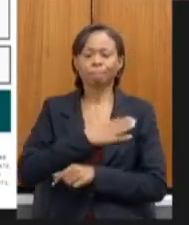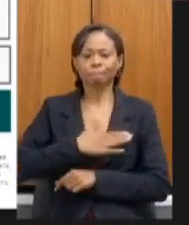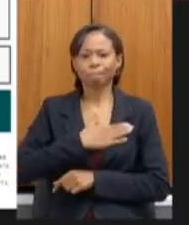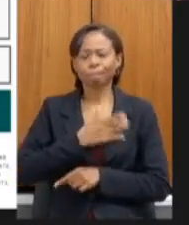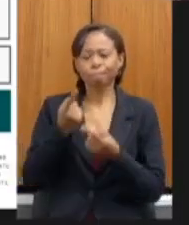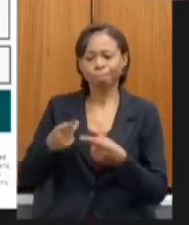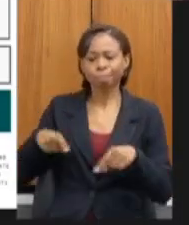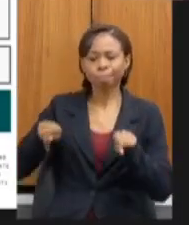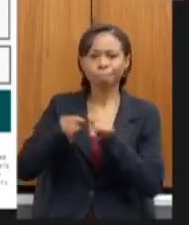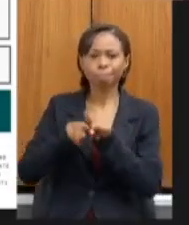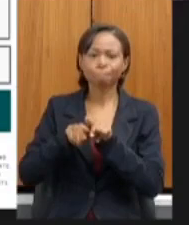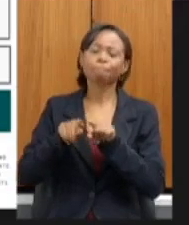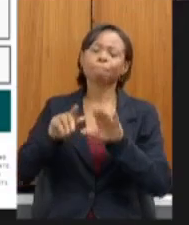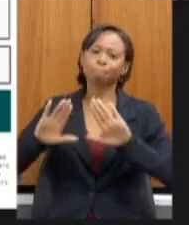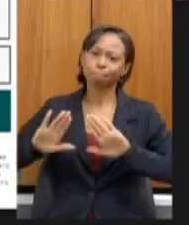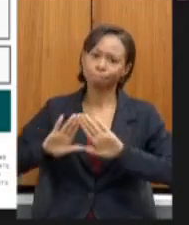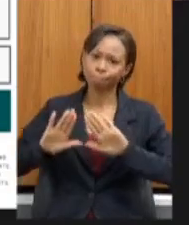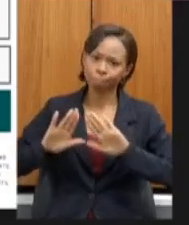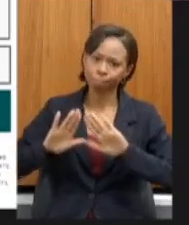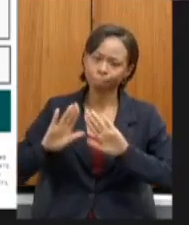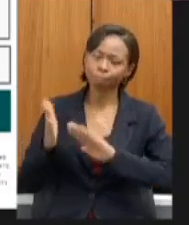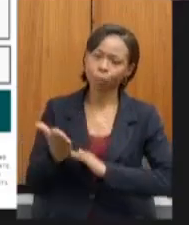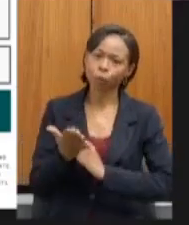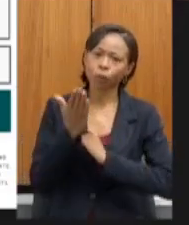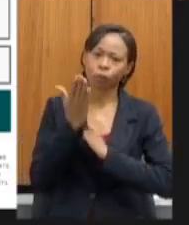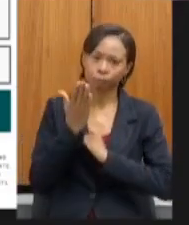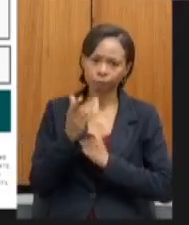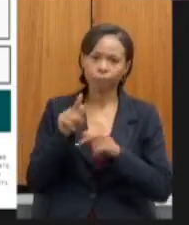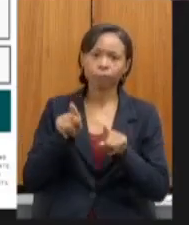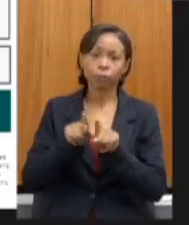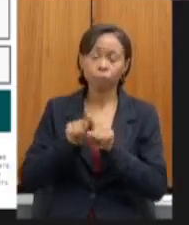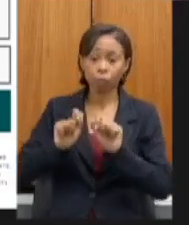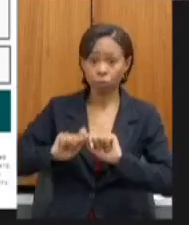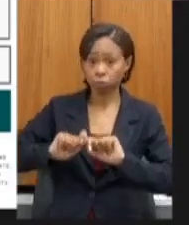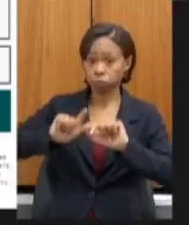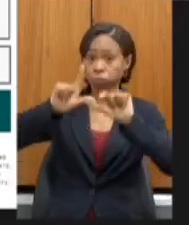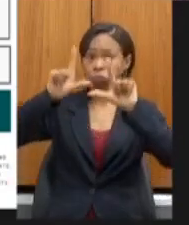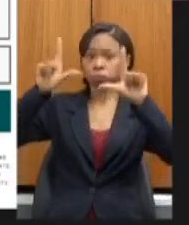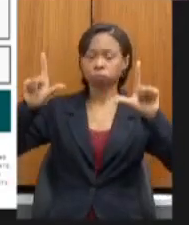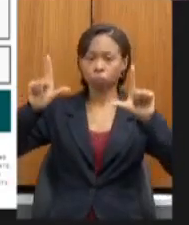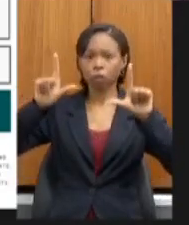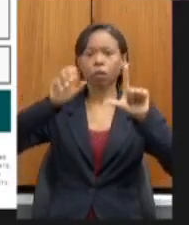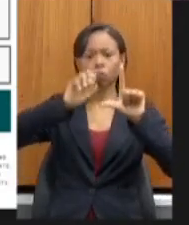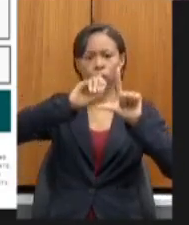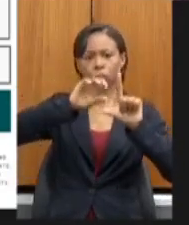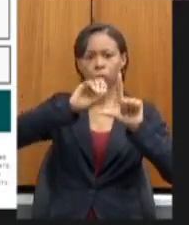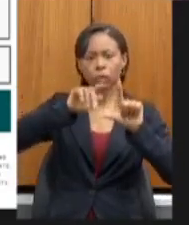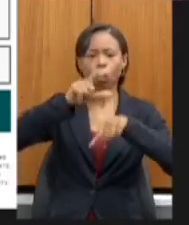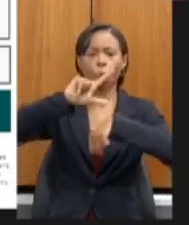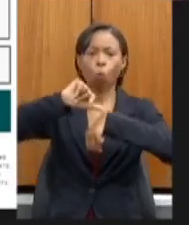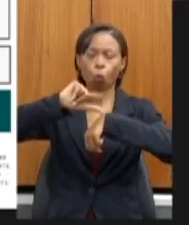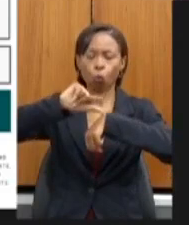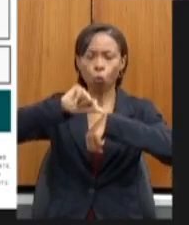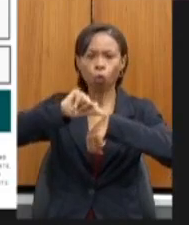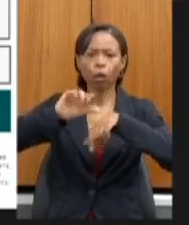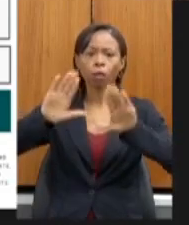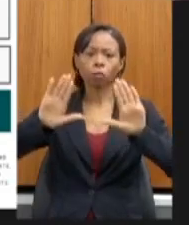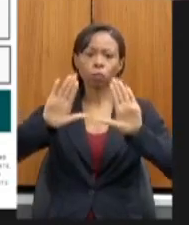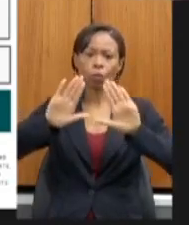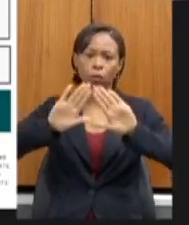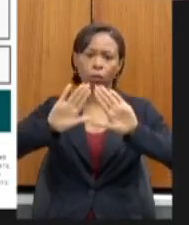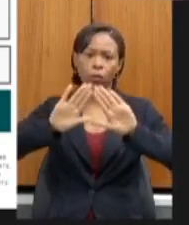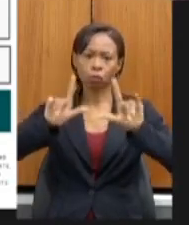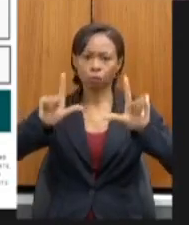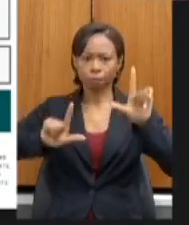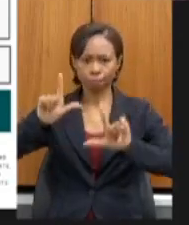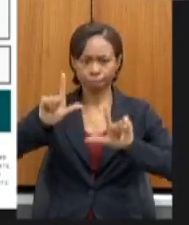parceria dessa casa da Assembleia Legislativa de Minas Gerais que expandiu a transmissão ofertando horário na TV Assembleia o que foi